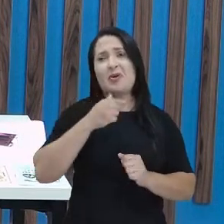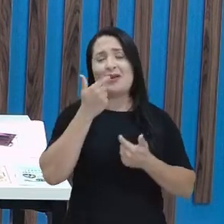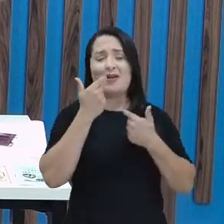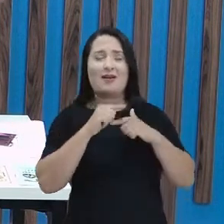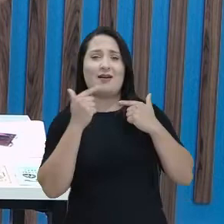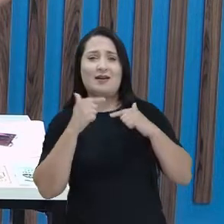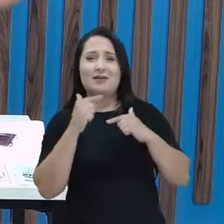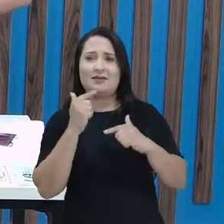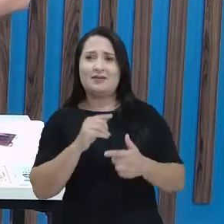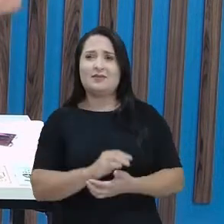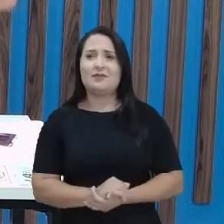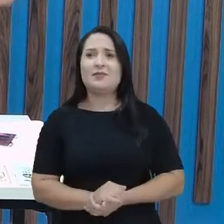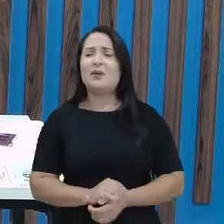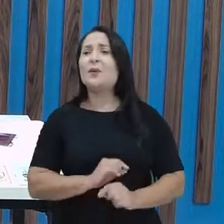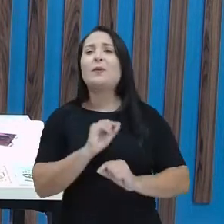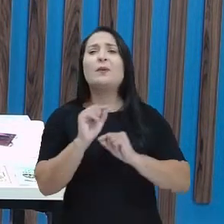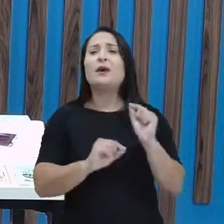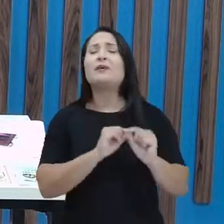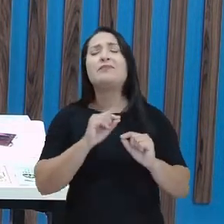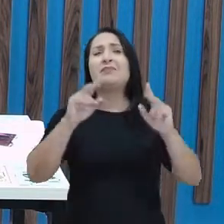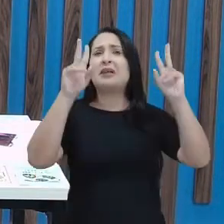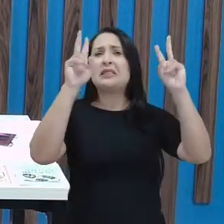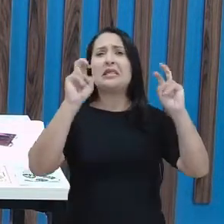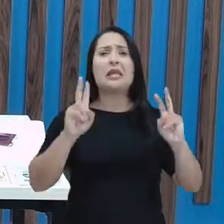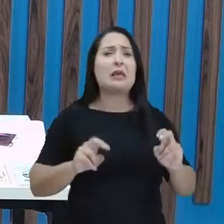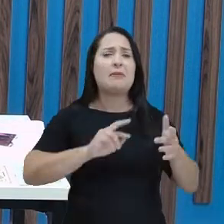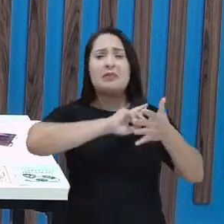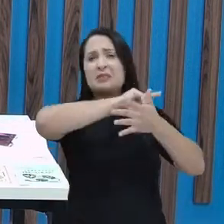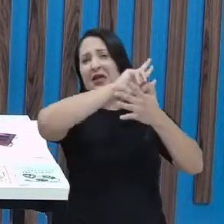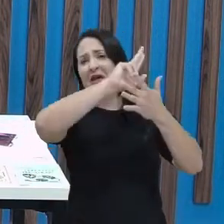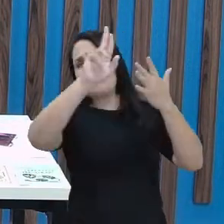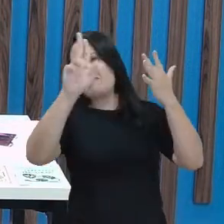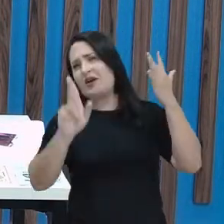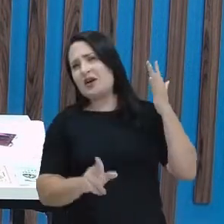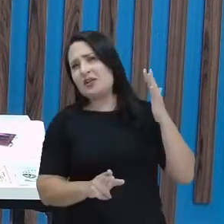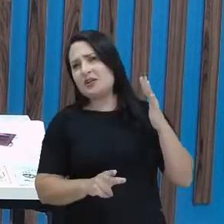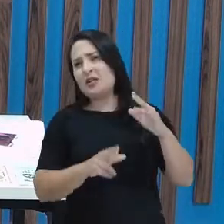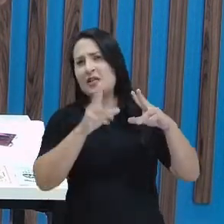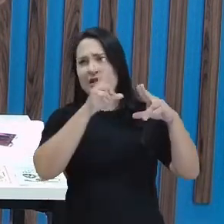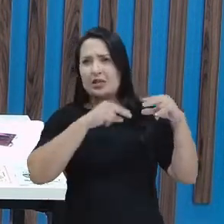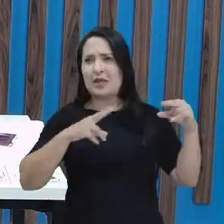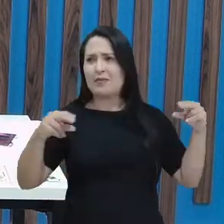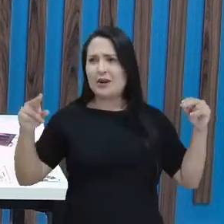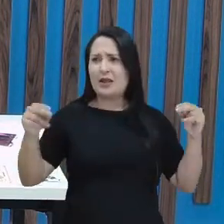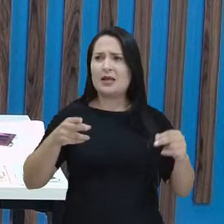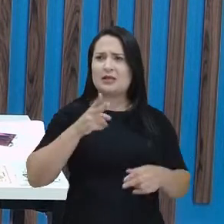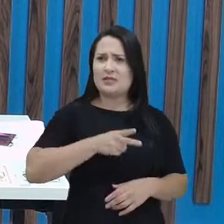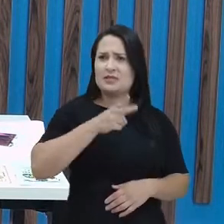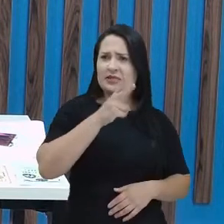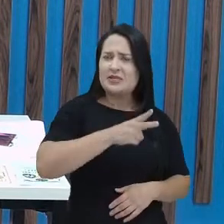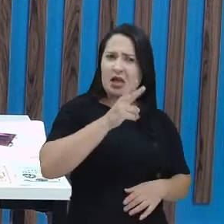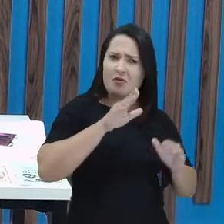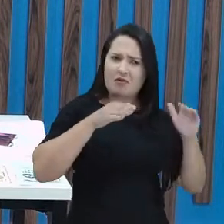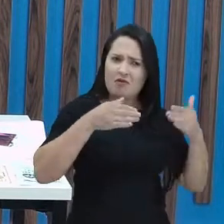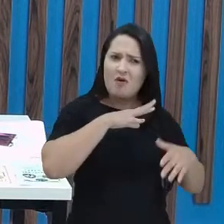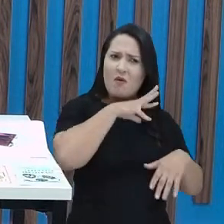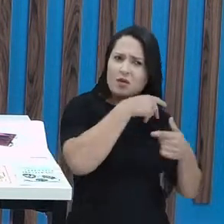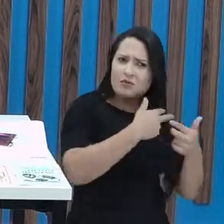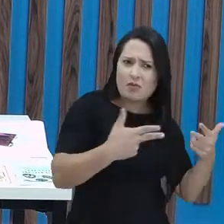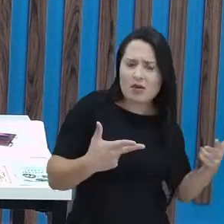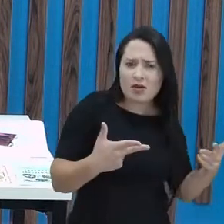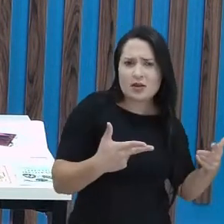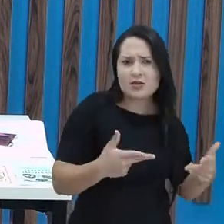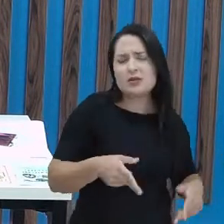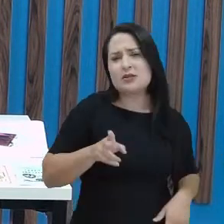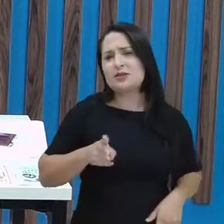O que mais que tem no cordel? Temas diversos. Será que o cordel é sempre sobre animais? Será que o